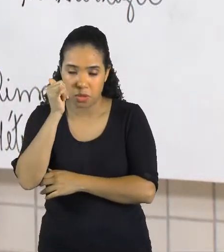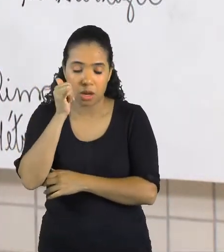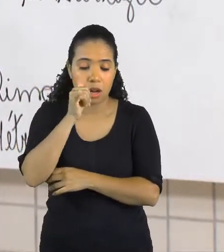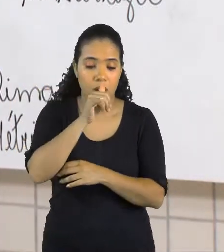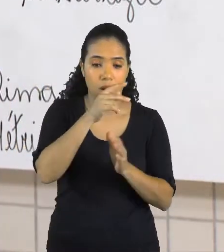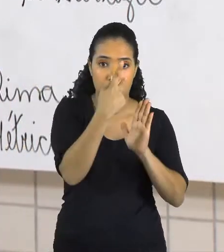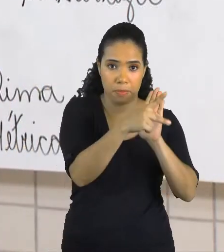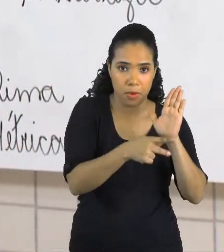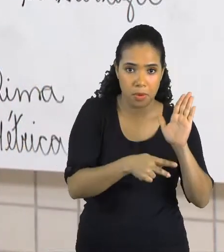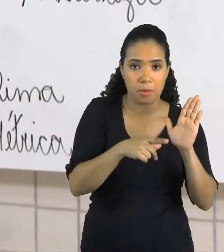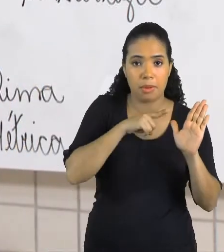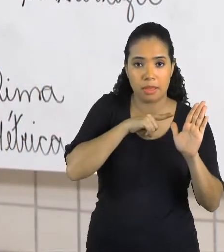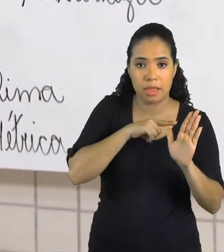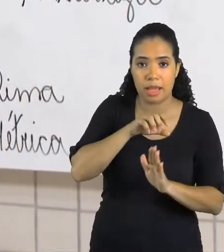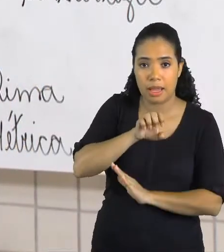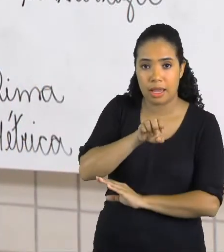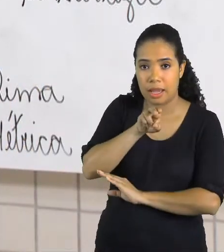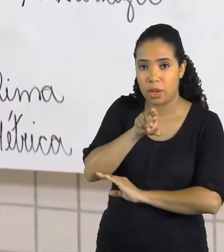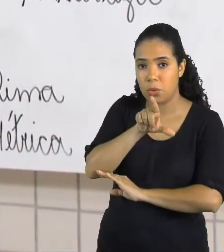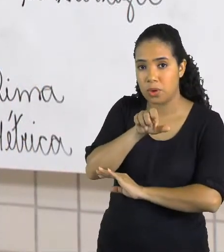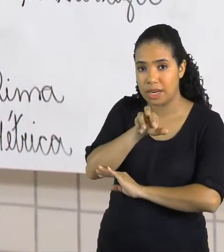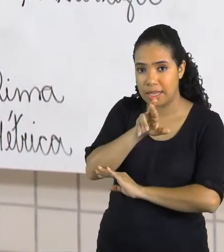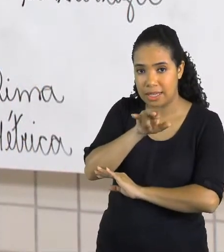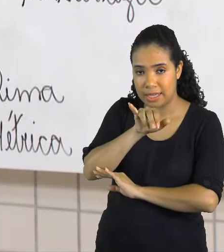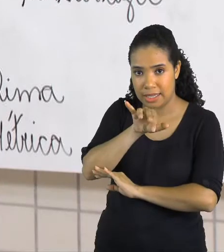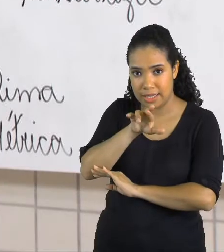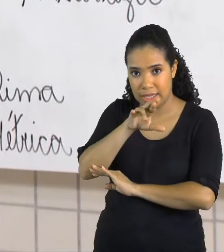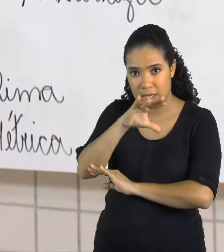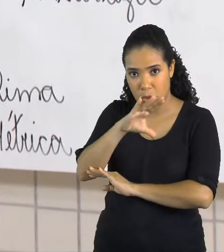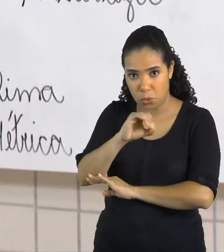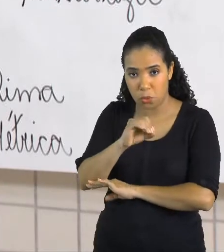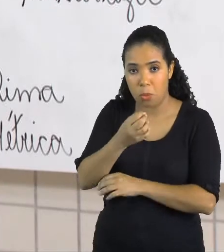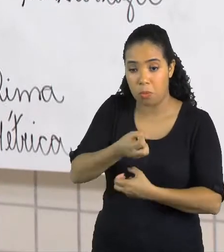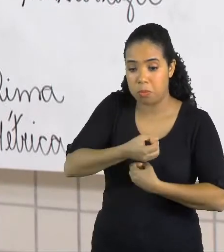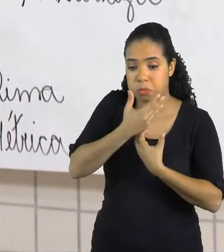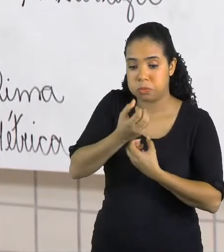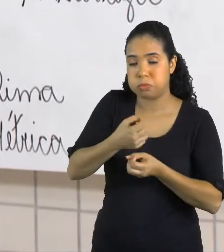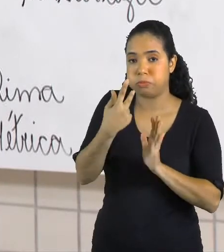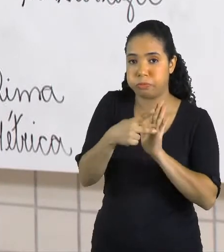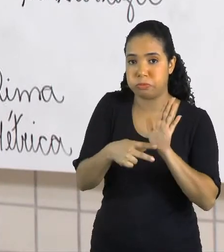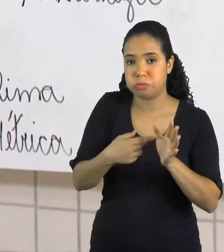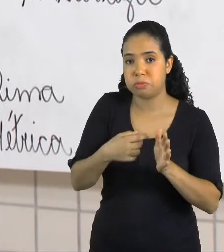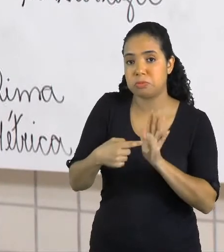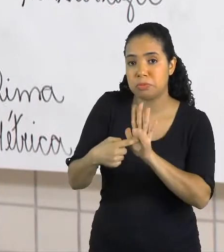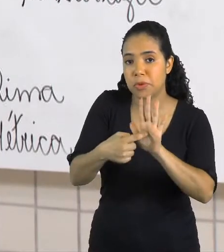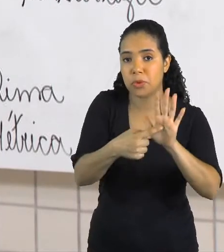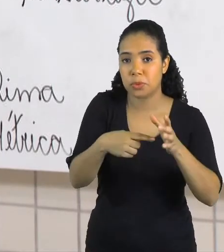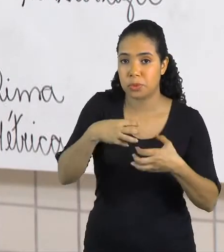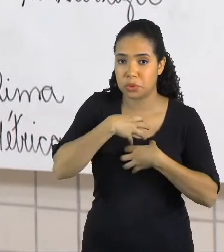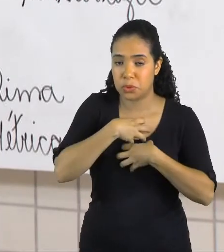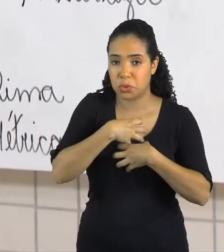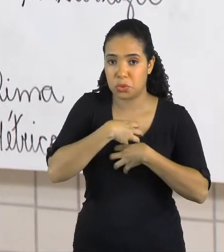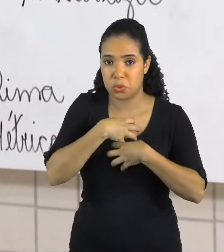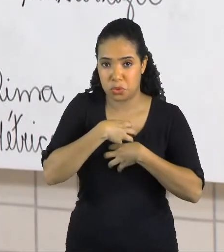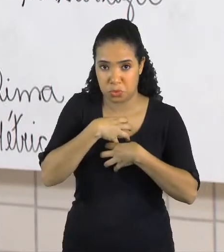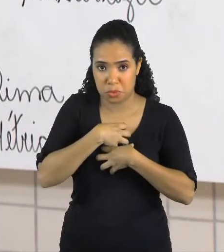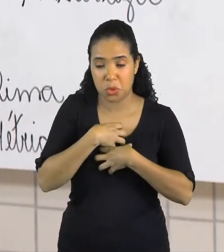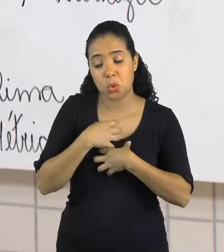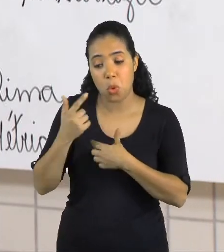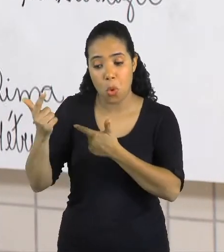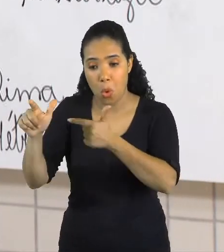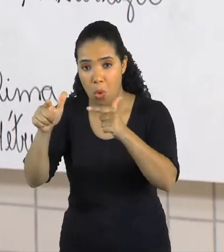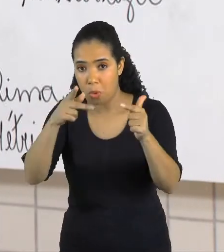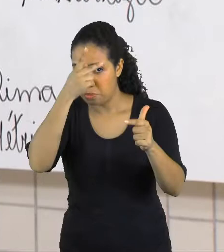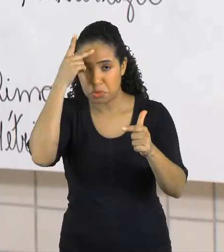temos o eu lírico ou o eu poético, que é a voz que está ali expondo os seus sentimentos ou os sentimentos de outra pessoa.